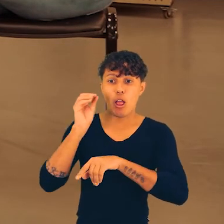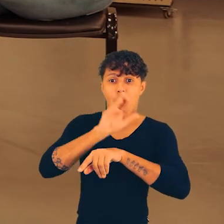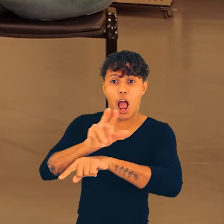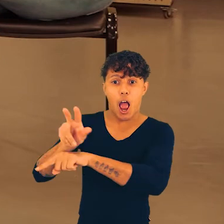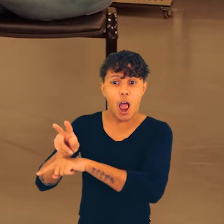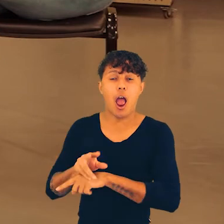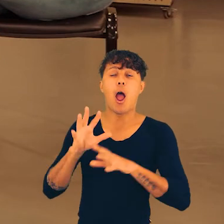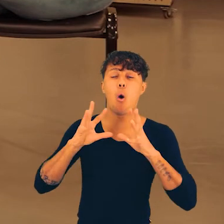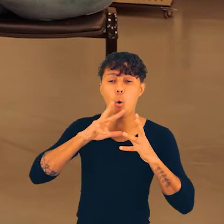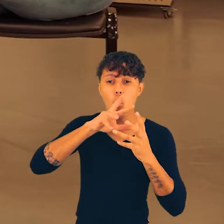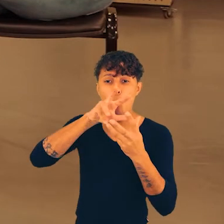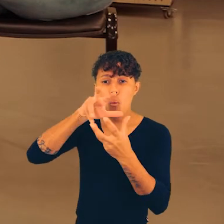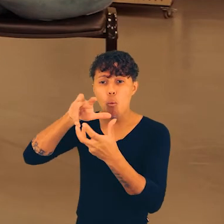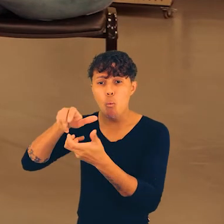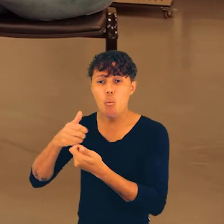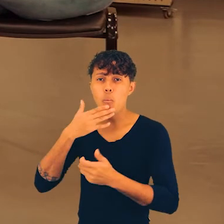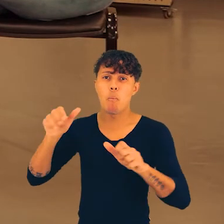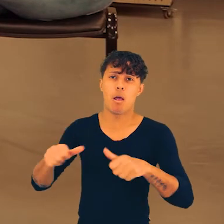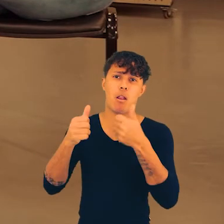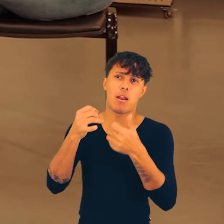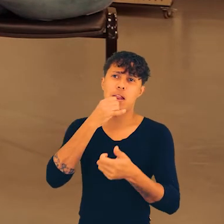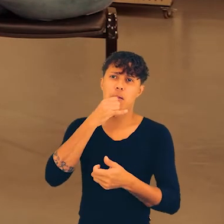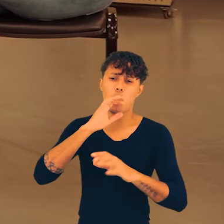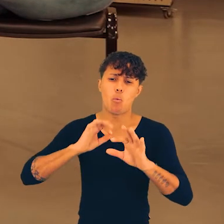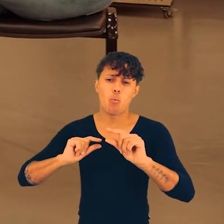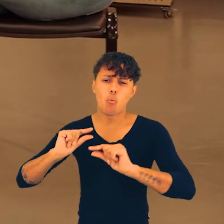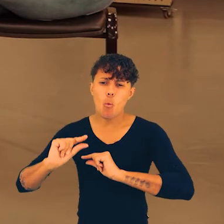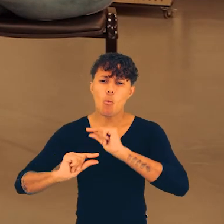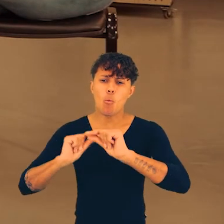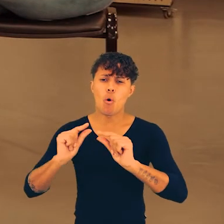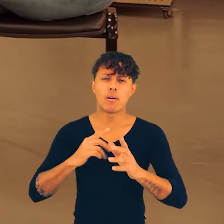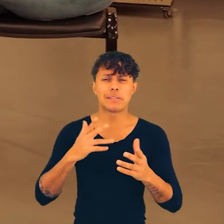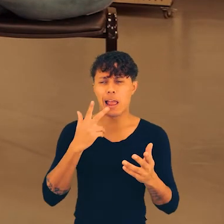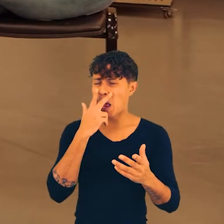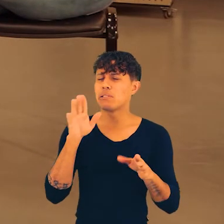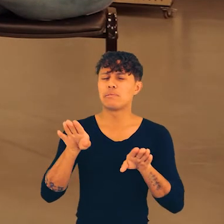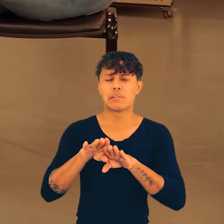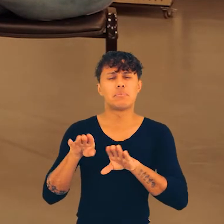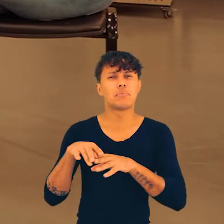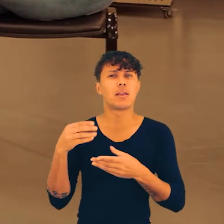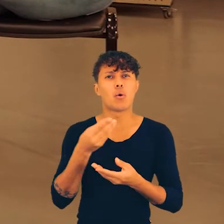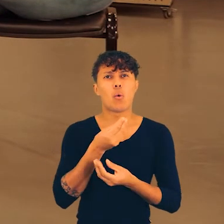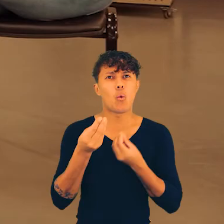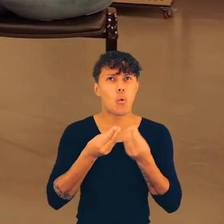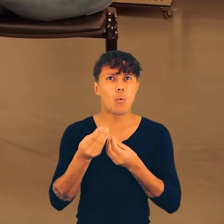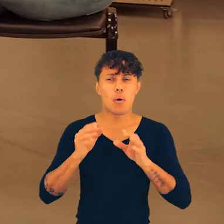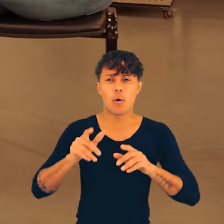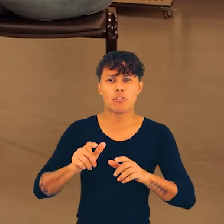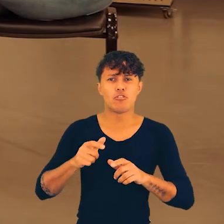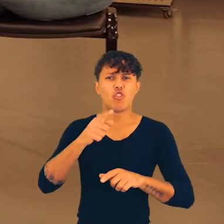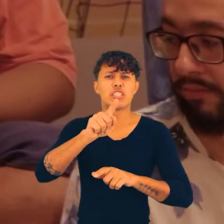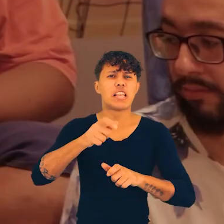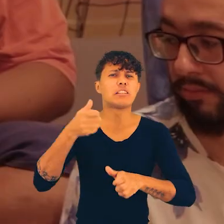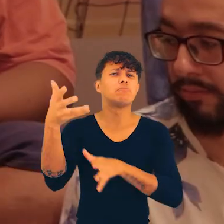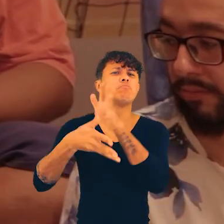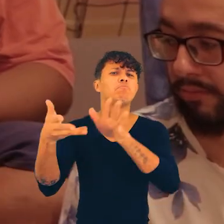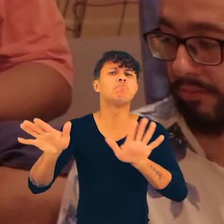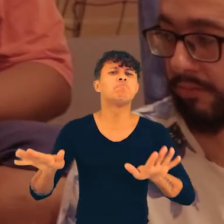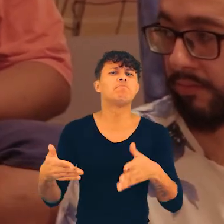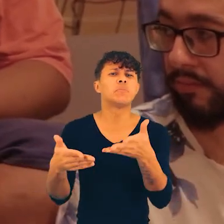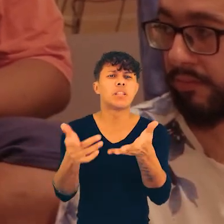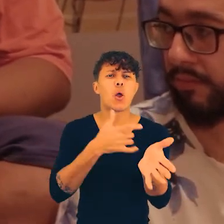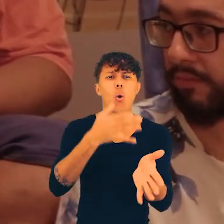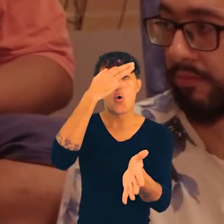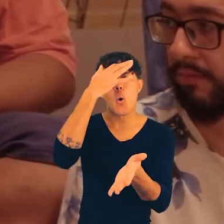na educação, eu vou mesmo conseguir contribuir para um mundo melhor com um movimento pequeno, né, como esses, né? Então, acho que é um pouco disso, assim, que palavras